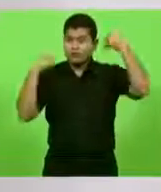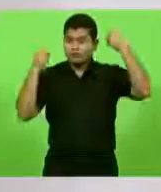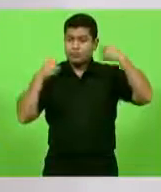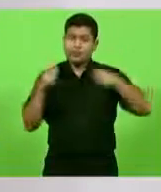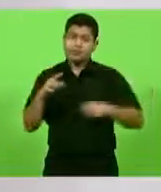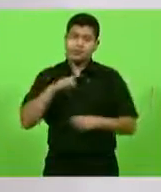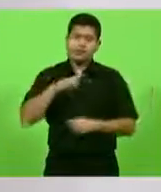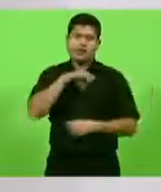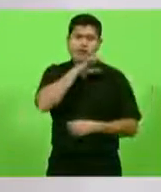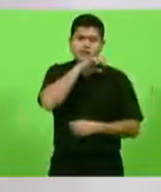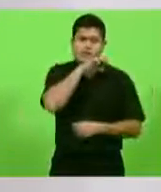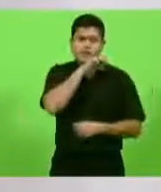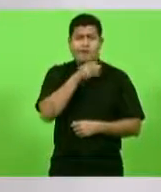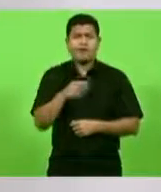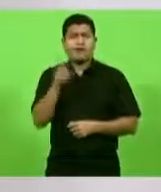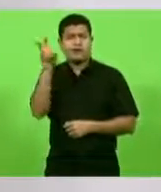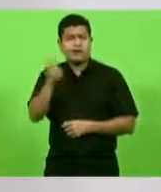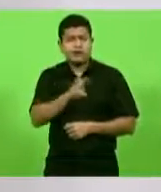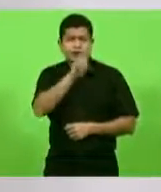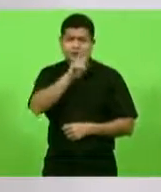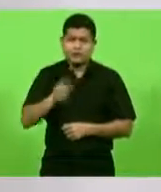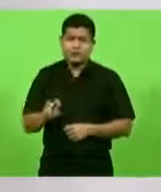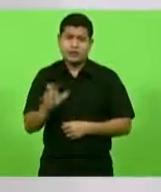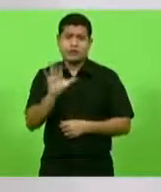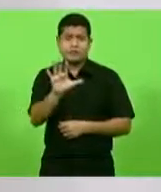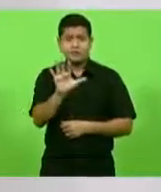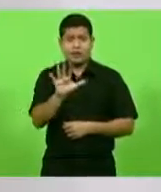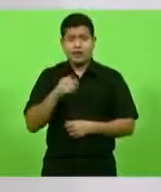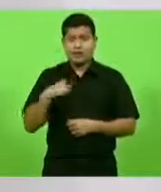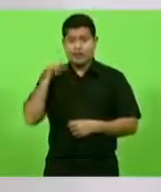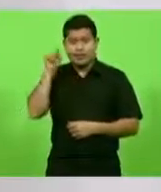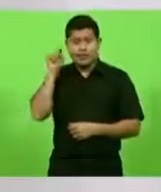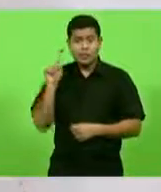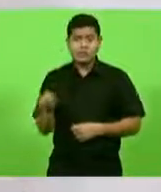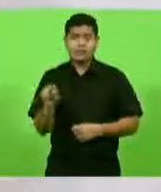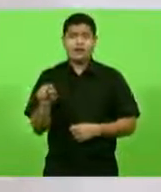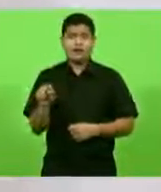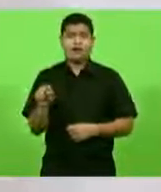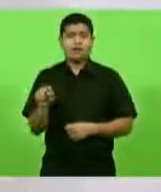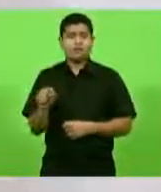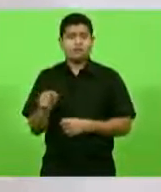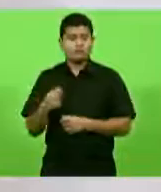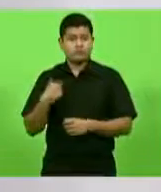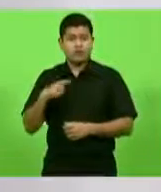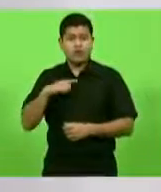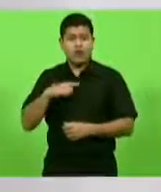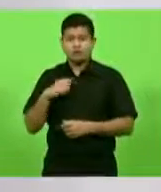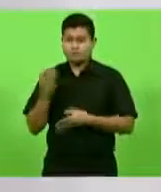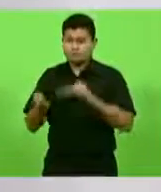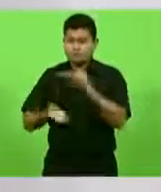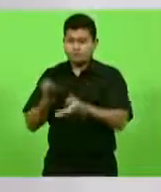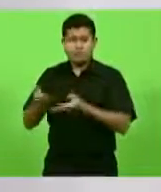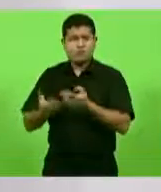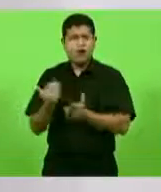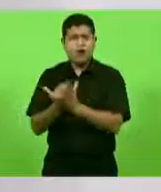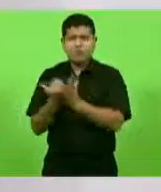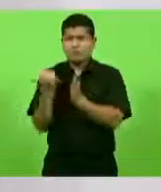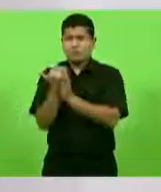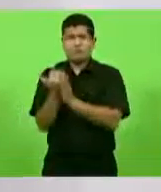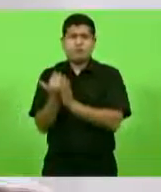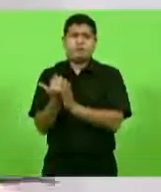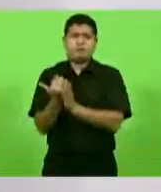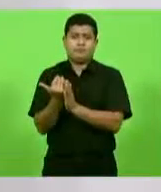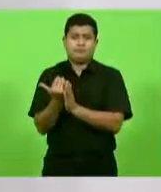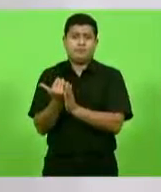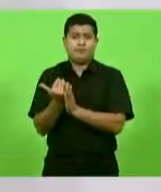São Paulo do Xancherê, mas aquela rede segurou muita gente que talvez precisasse